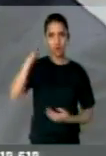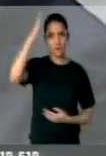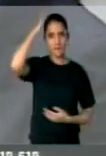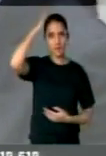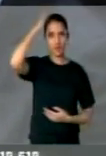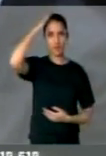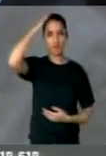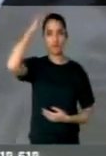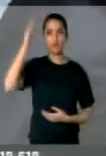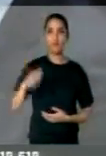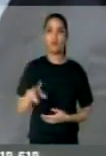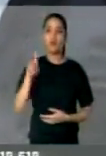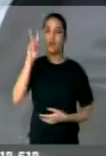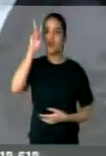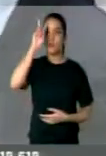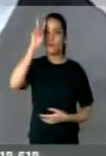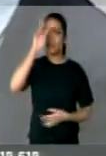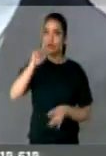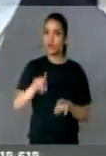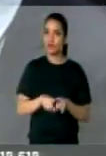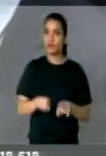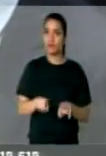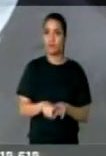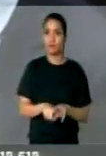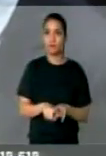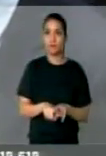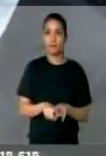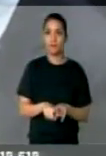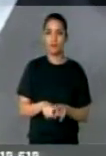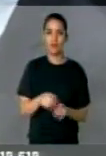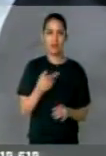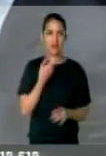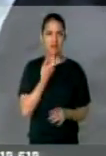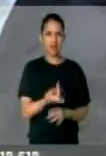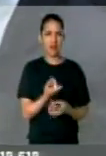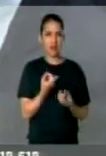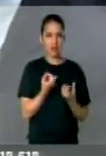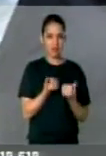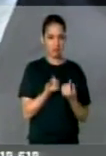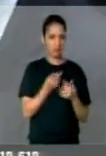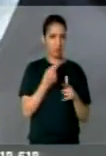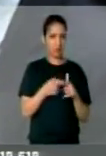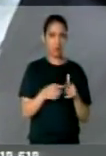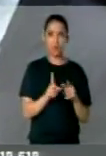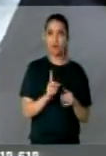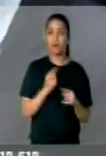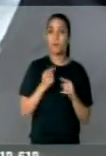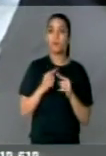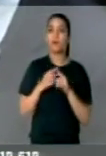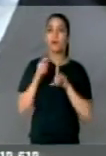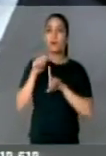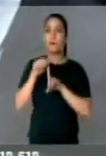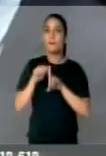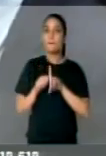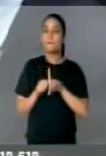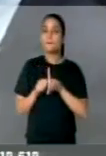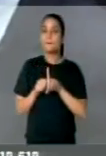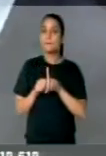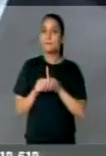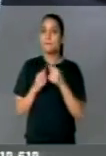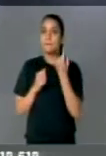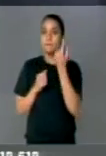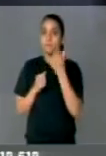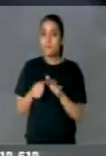apenas para concluir. Lembrando que ele não pode dar desculpa da crise. No primeiro mês do seu segundo mandato,